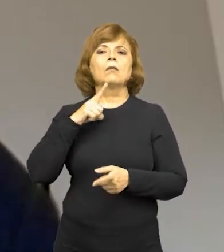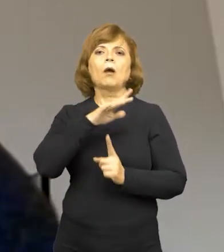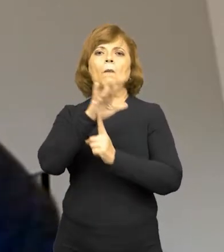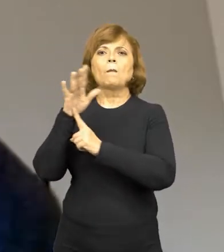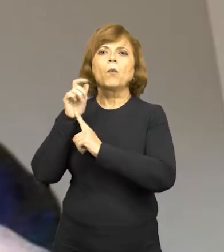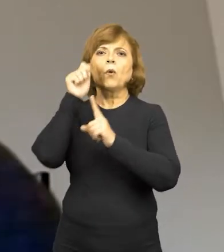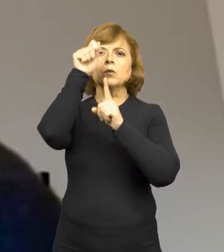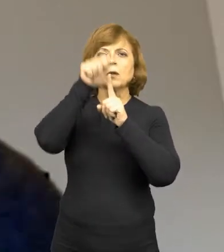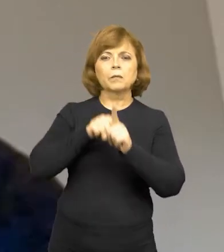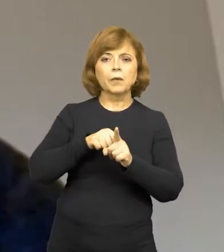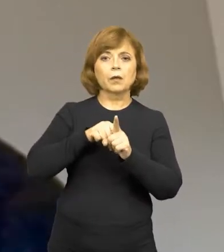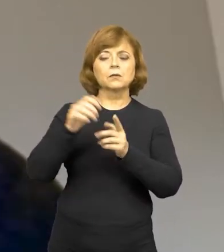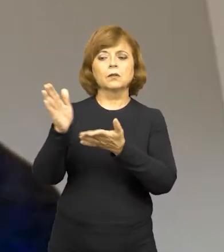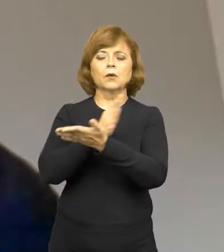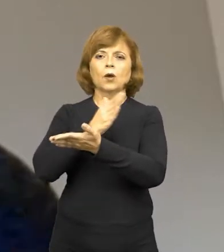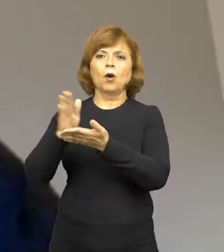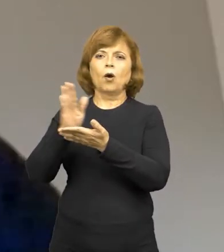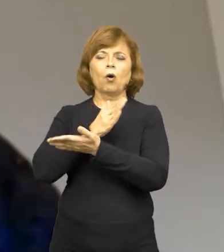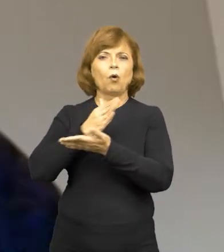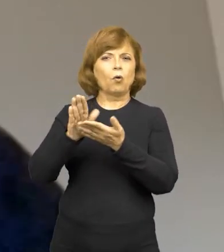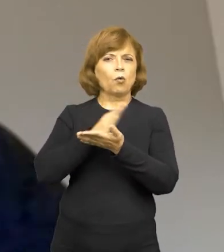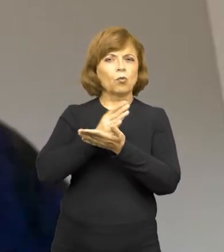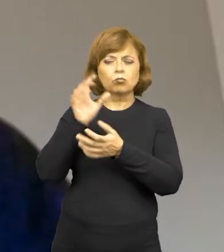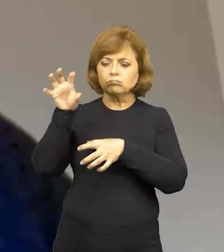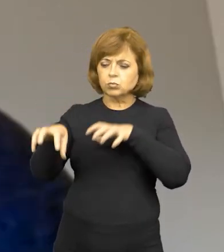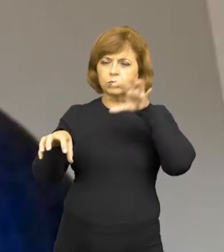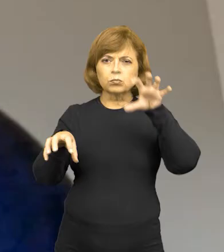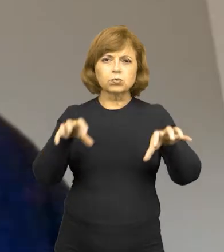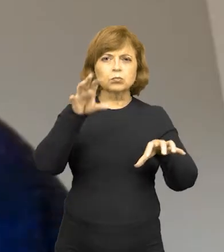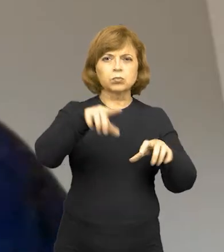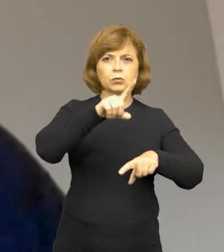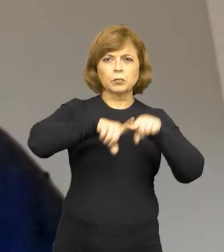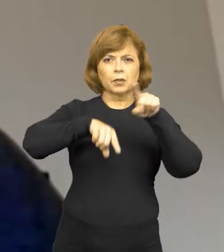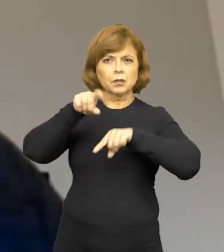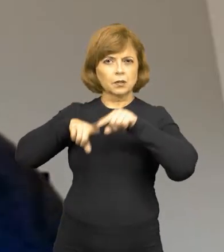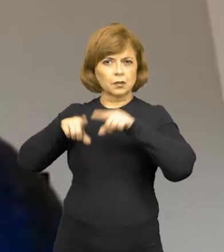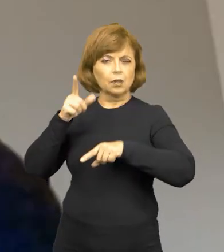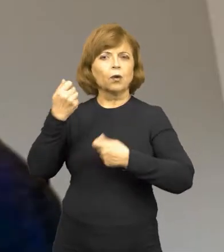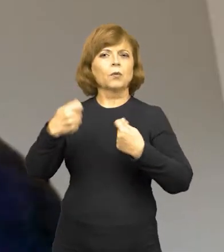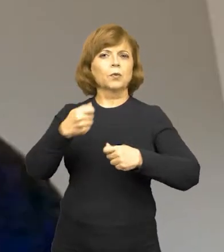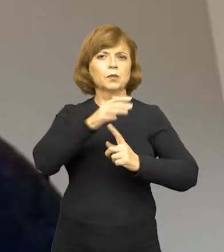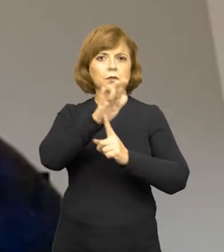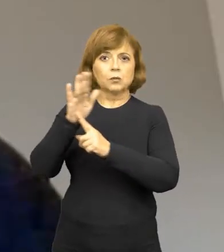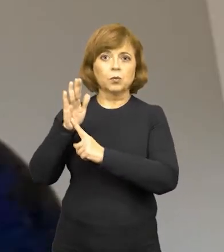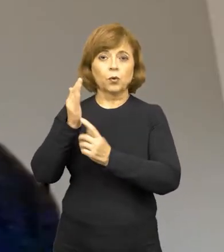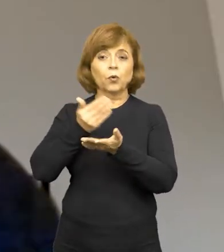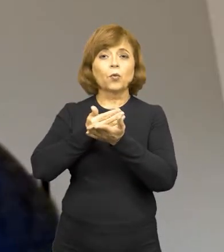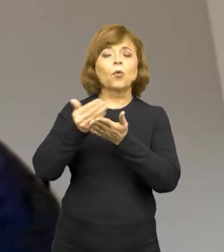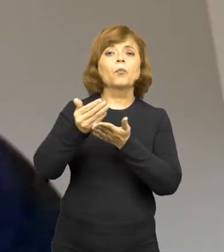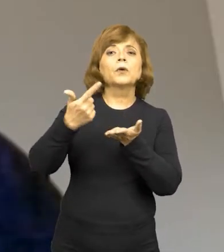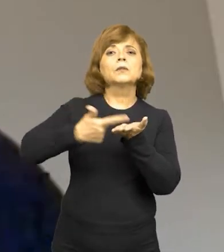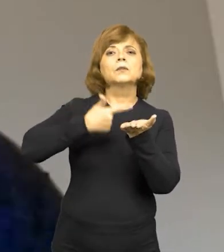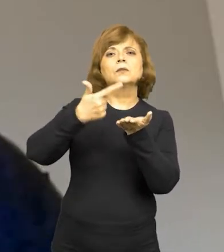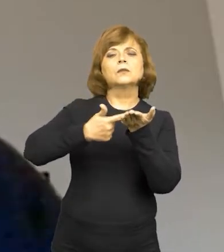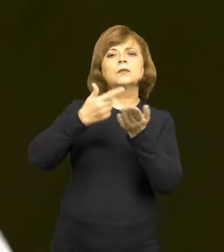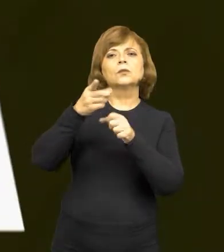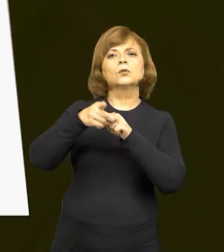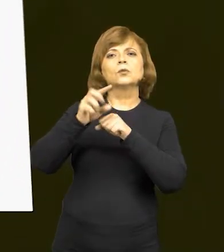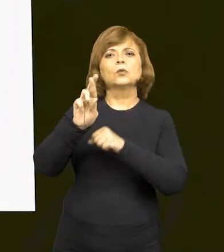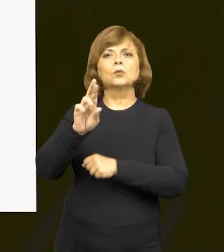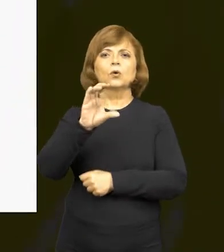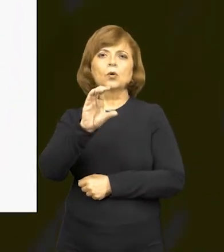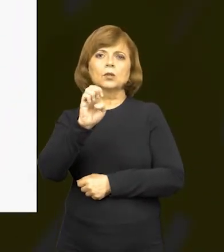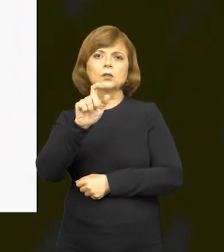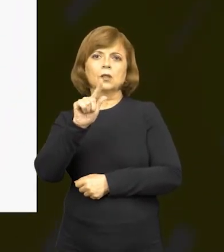mensal a algumas peças que merecem esse destaque. E começamos, então, pelo livro do doutor Célio